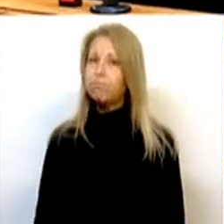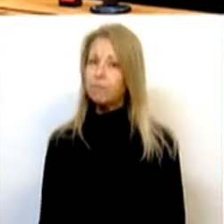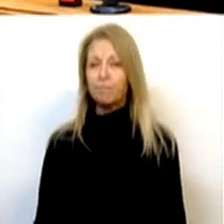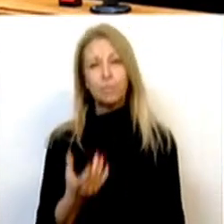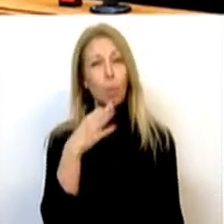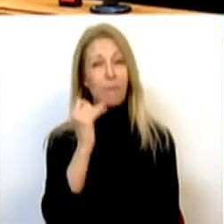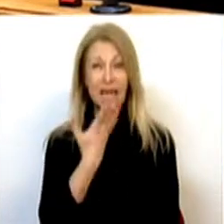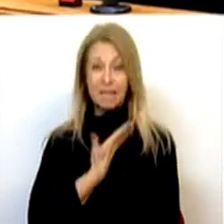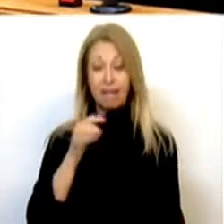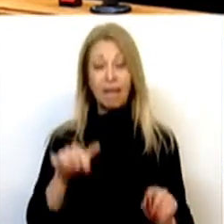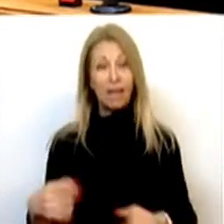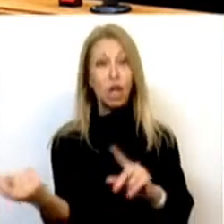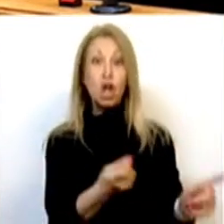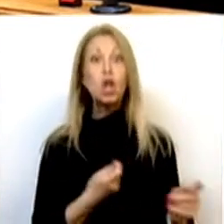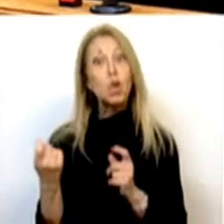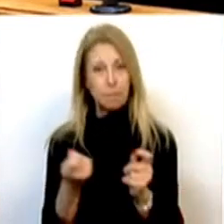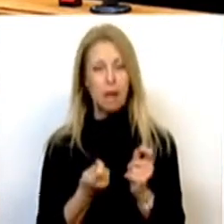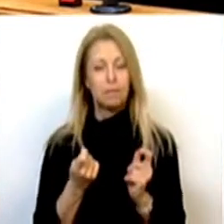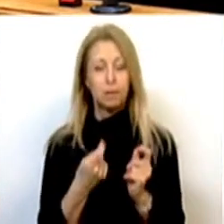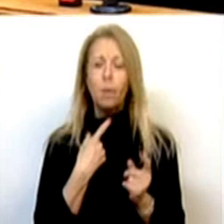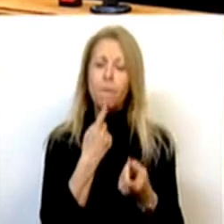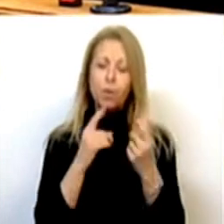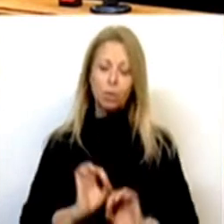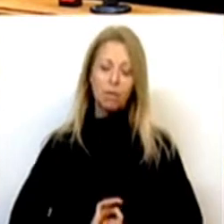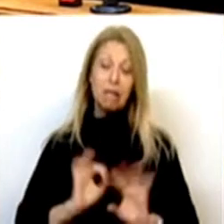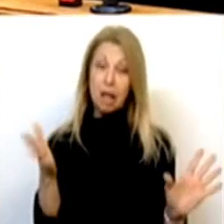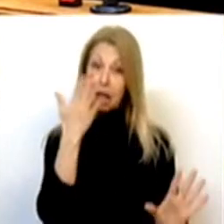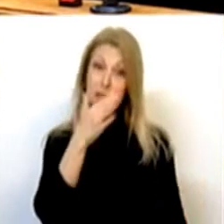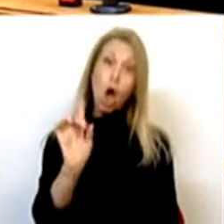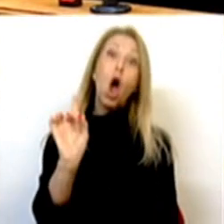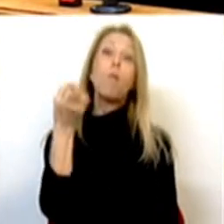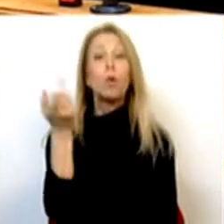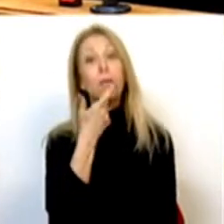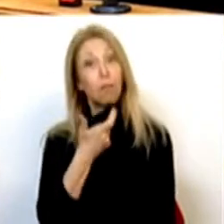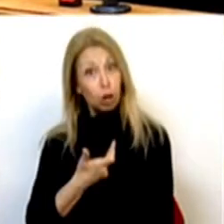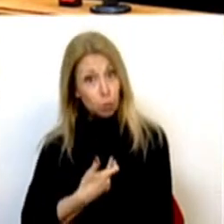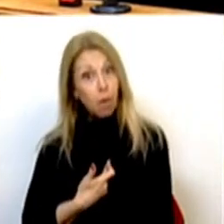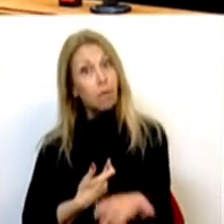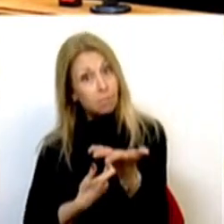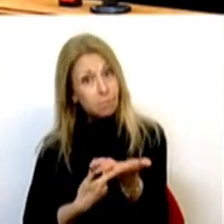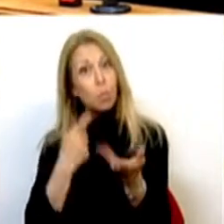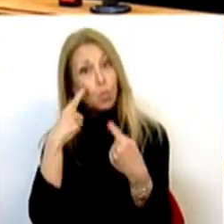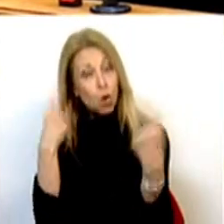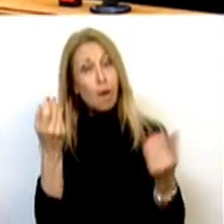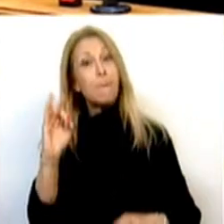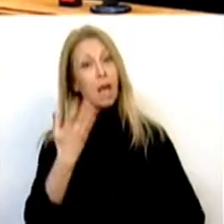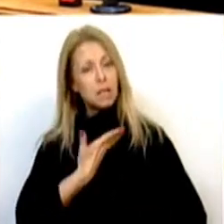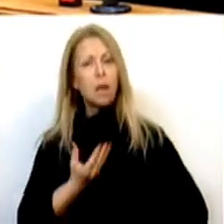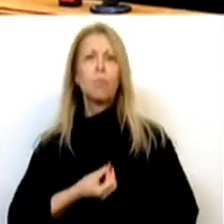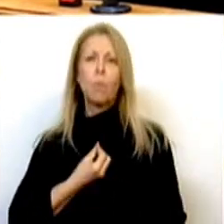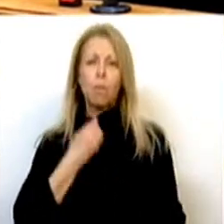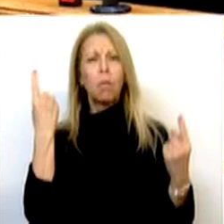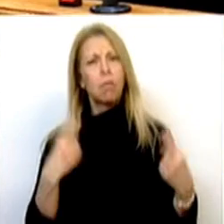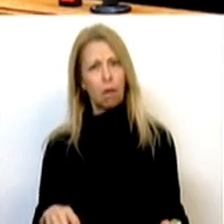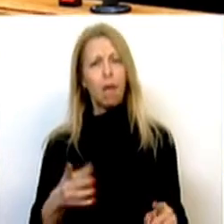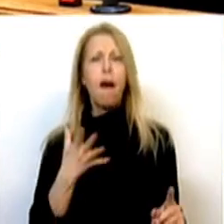perguntas muito claras. Que, se me forem respondidas, poderá demonstrar que o PSD está preocupado em resolver os problemas